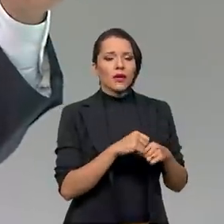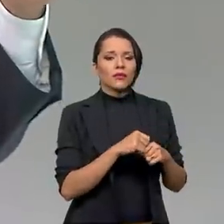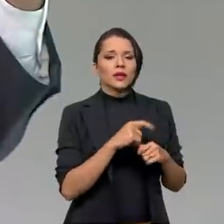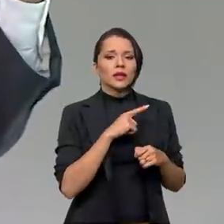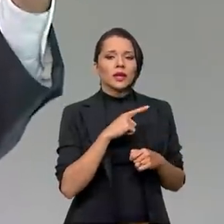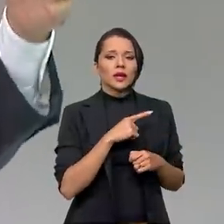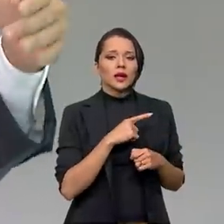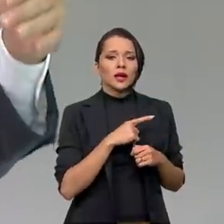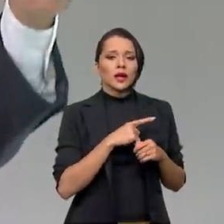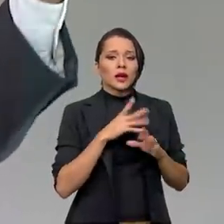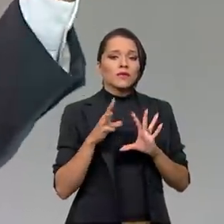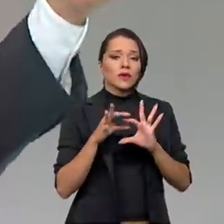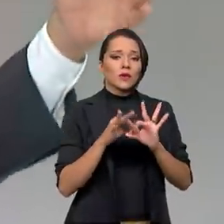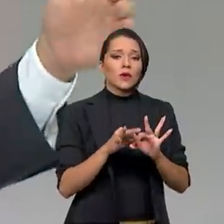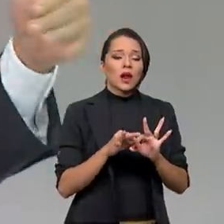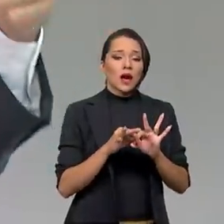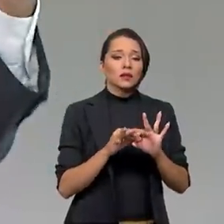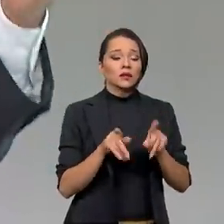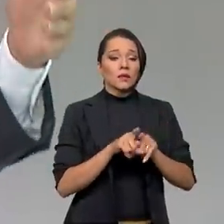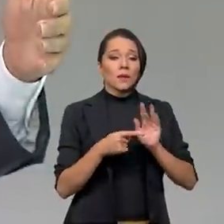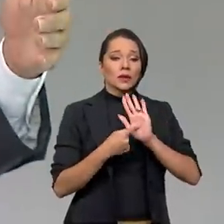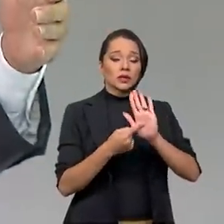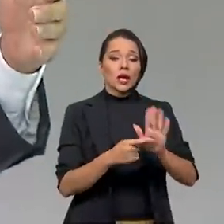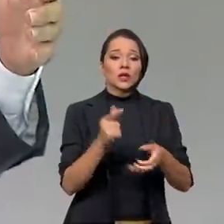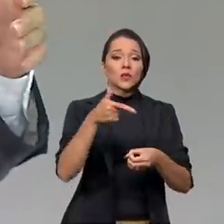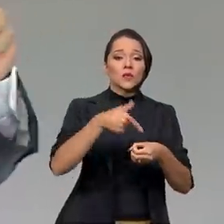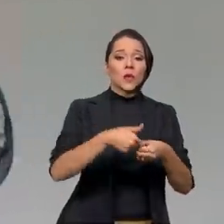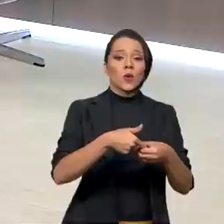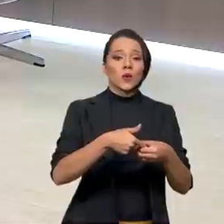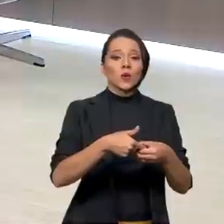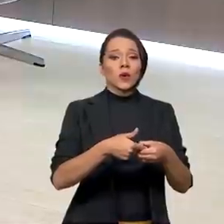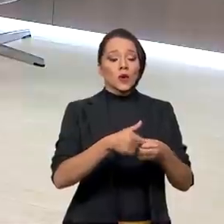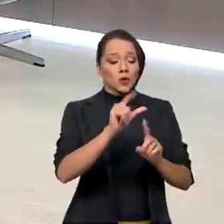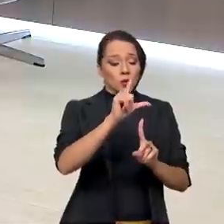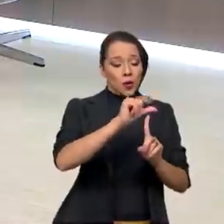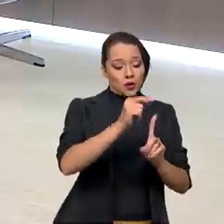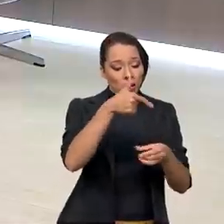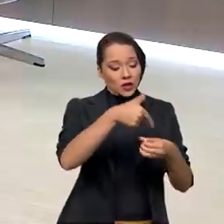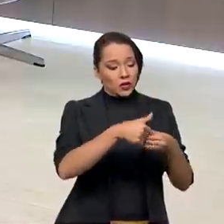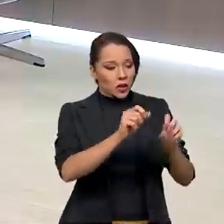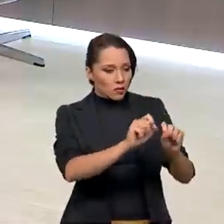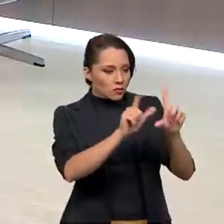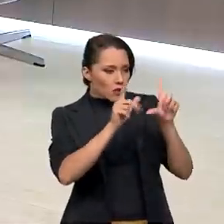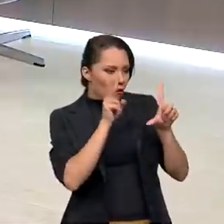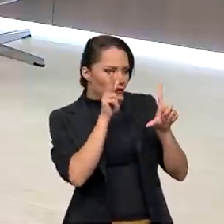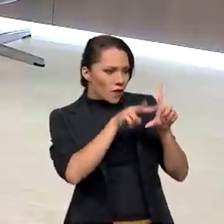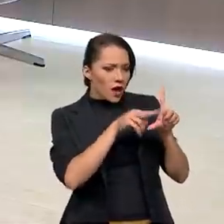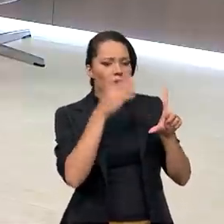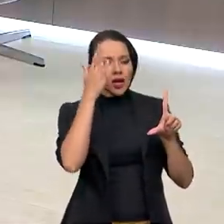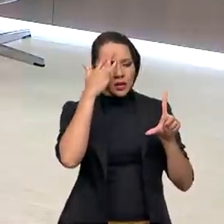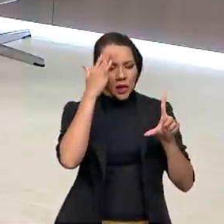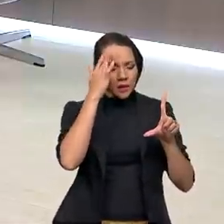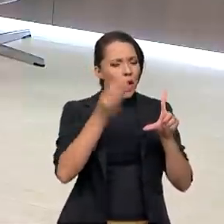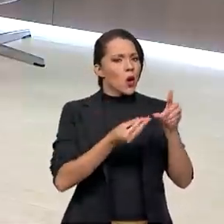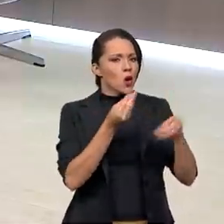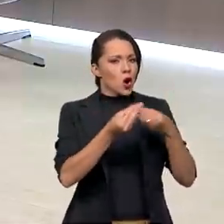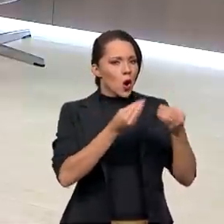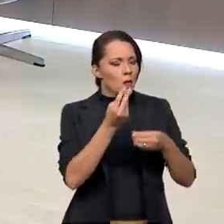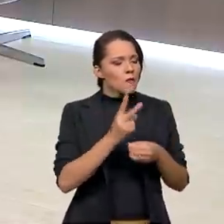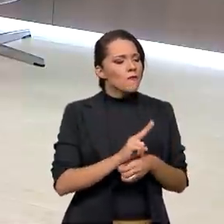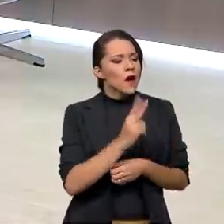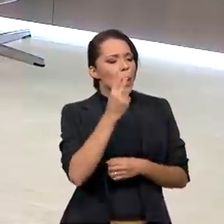elencados e apresentados nos postos de gasolina para os consumidores terem uma ideia de como os